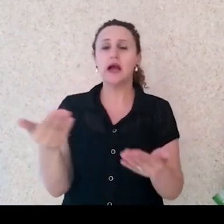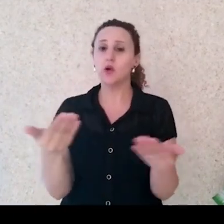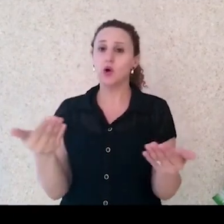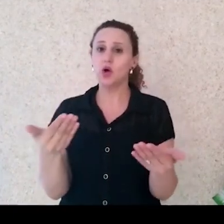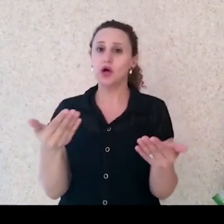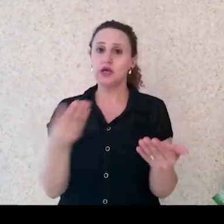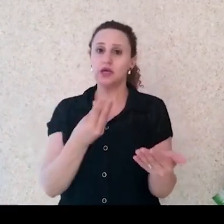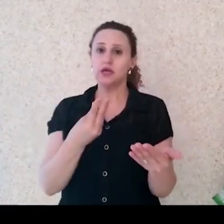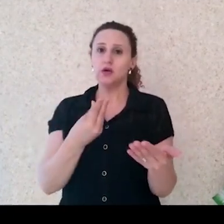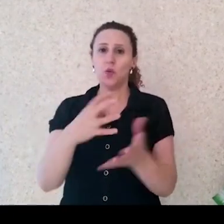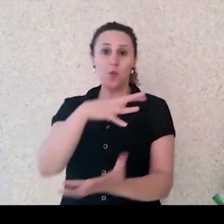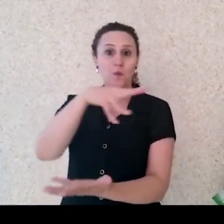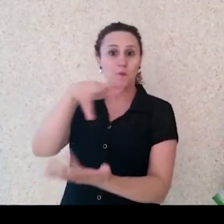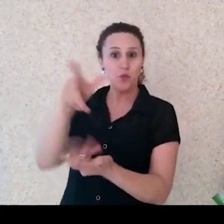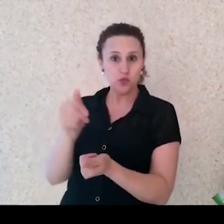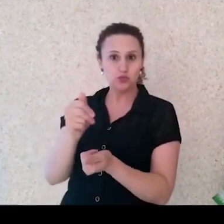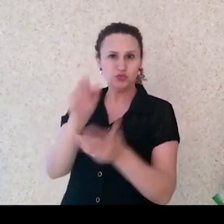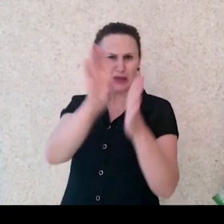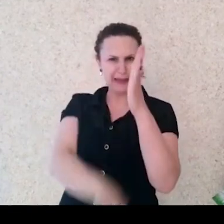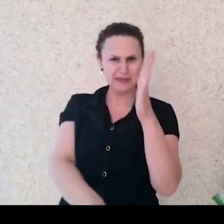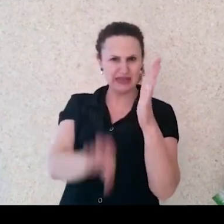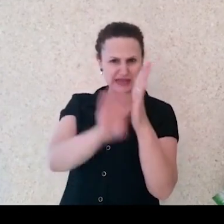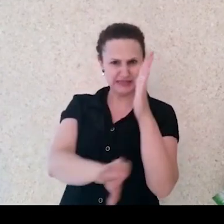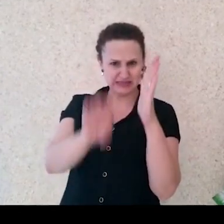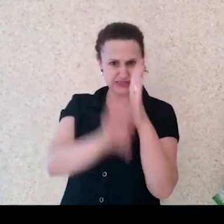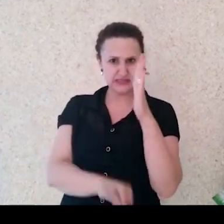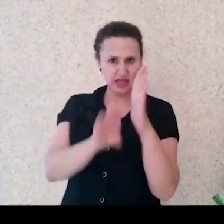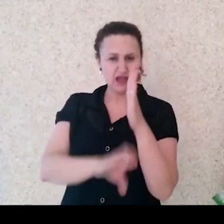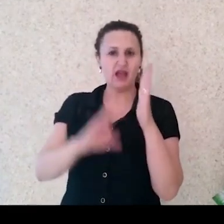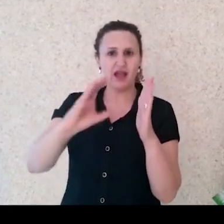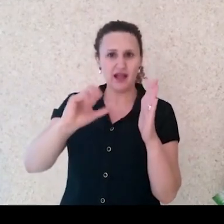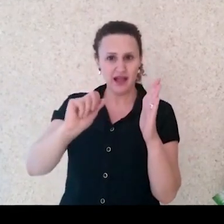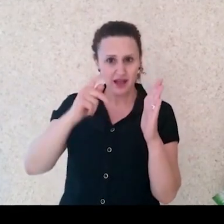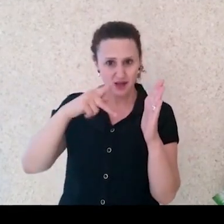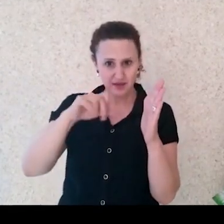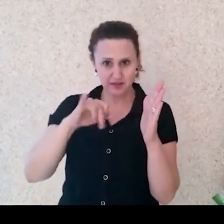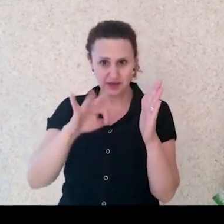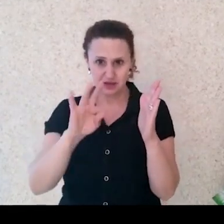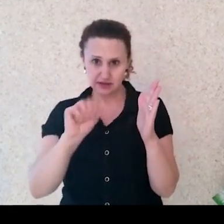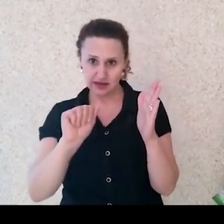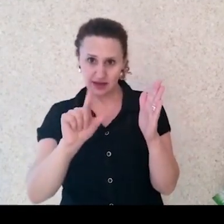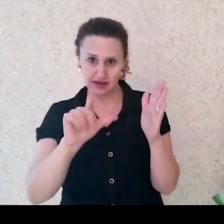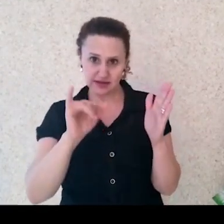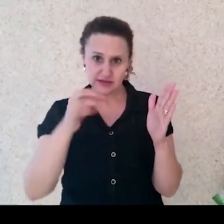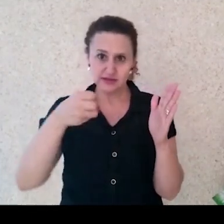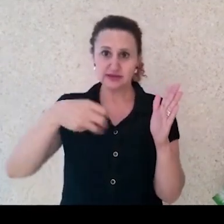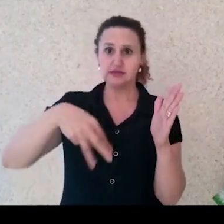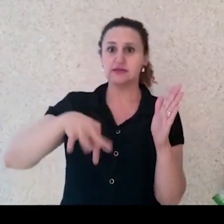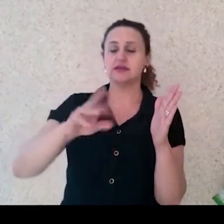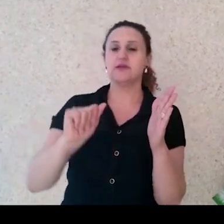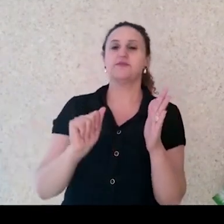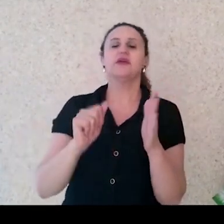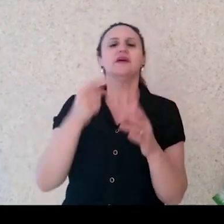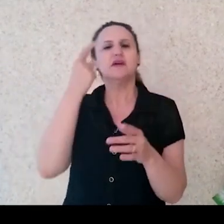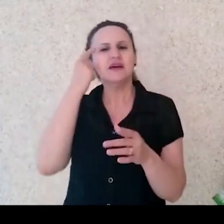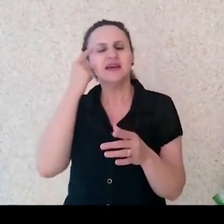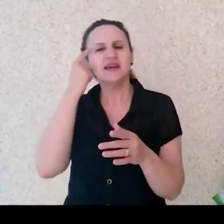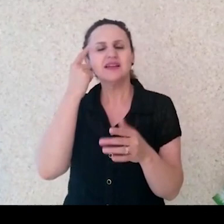né? Então, o livro, assim como outros elementos da nossa cultura, ele se torna um produto.